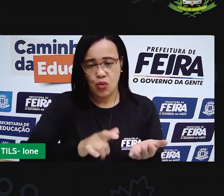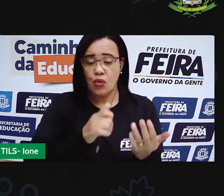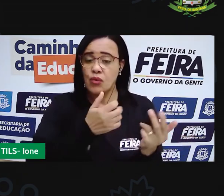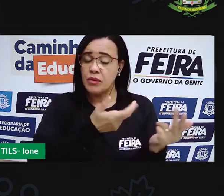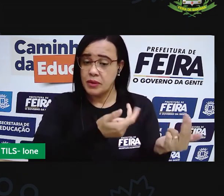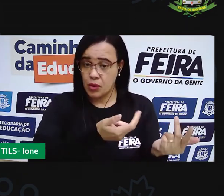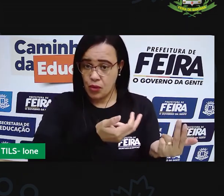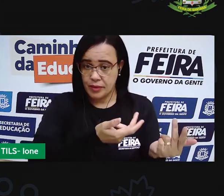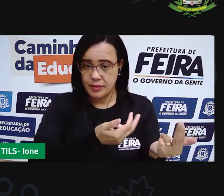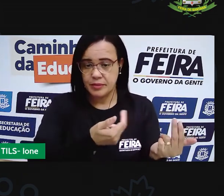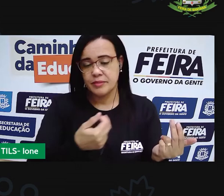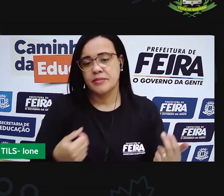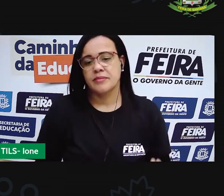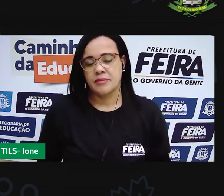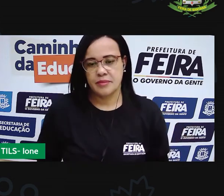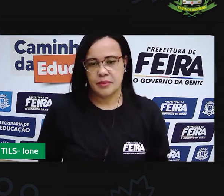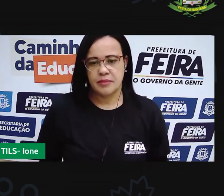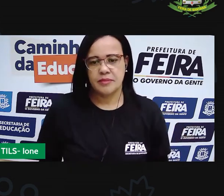direito também